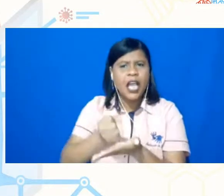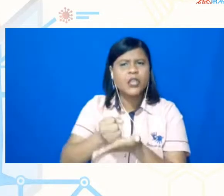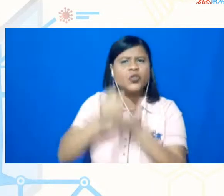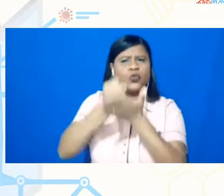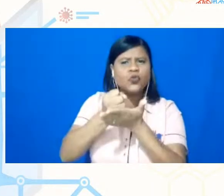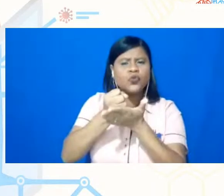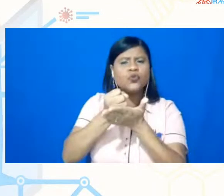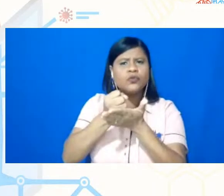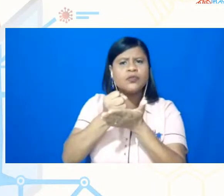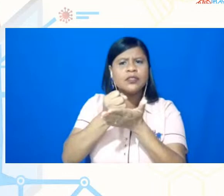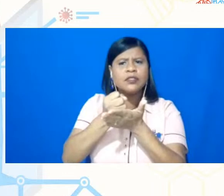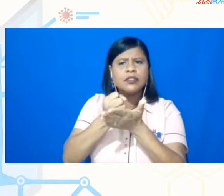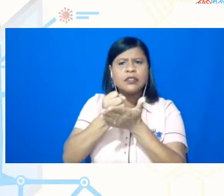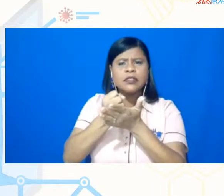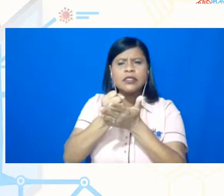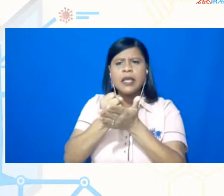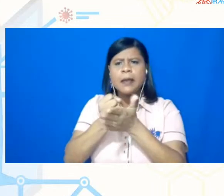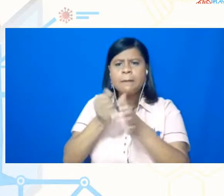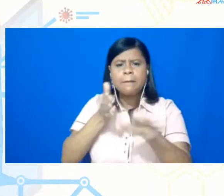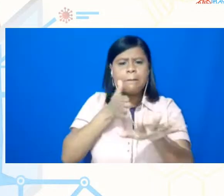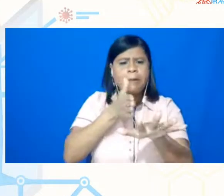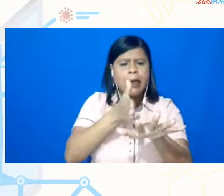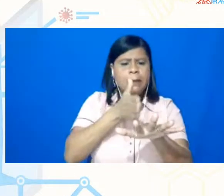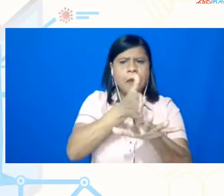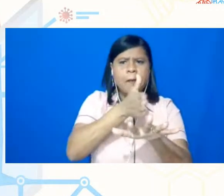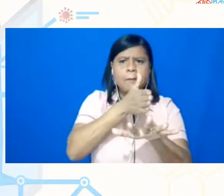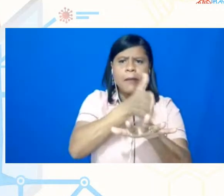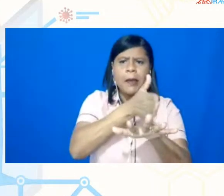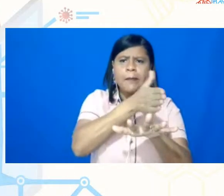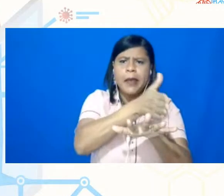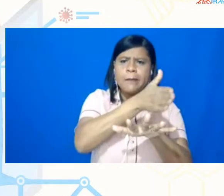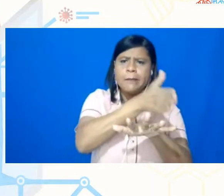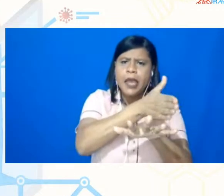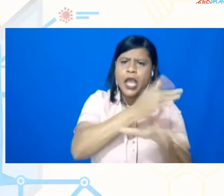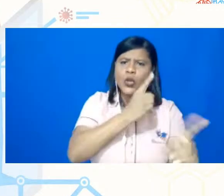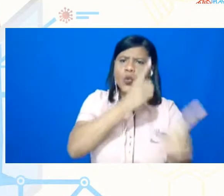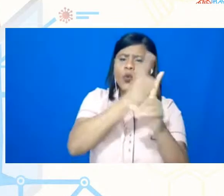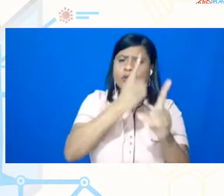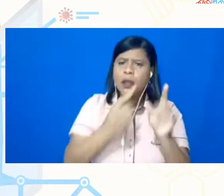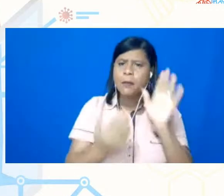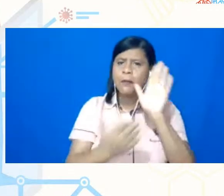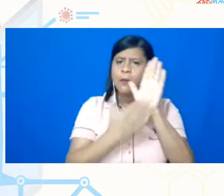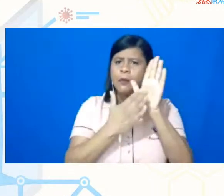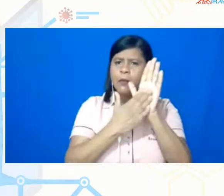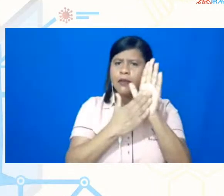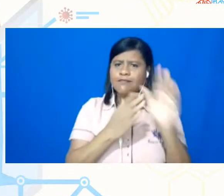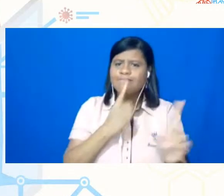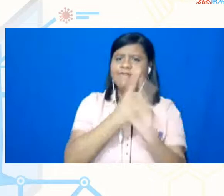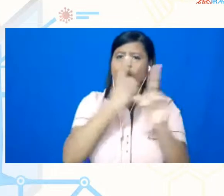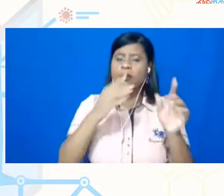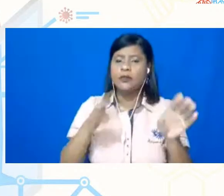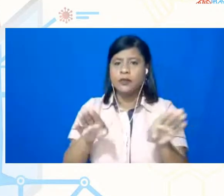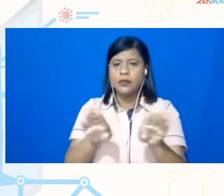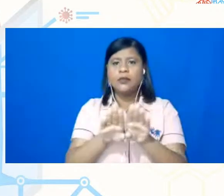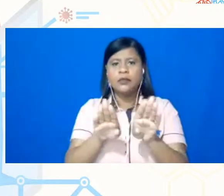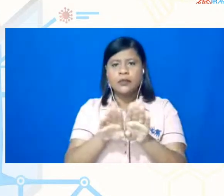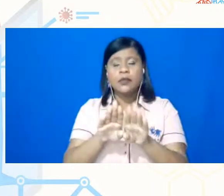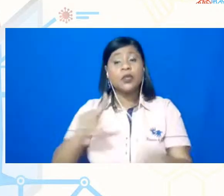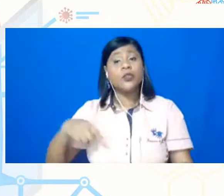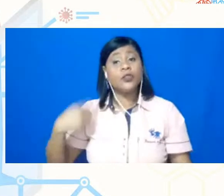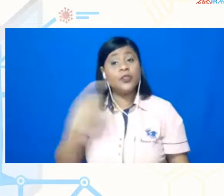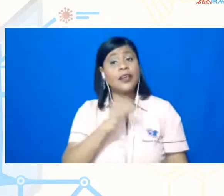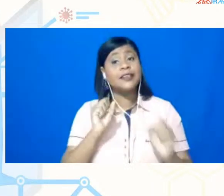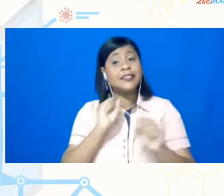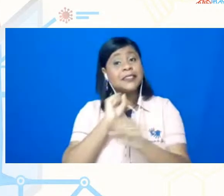a achar caminhos, né, ou direções, ou propostas, então, nós esperamos que